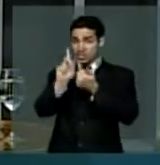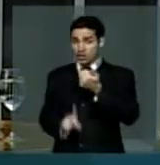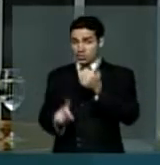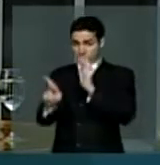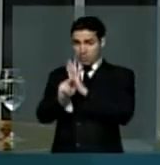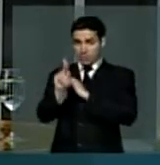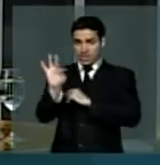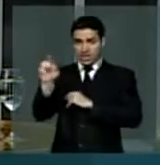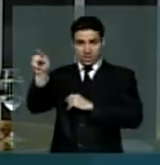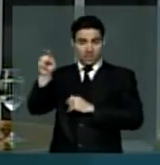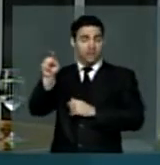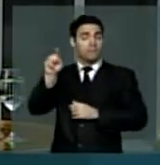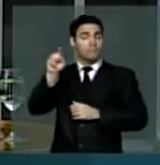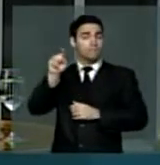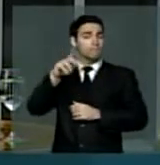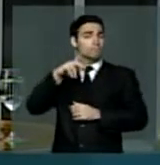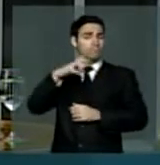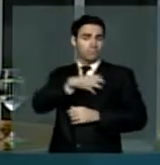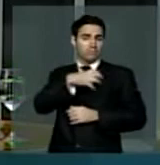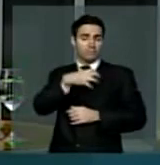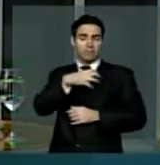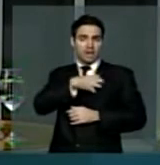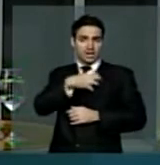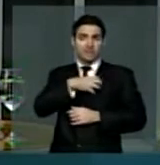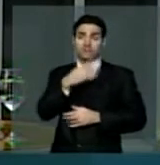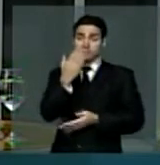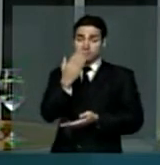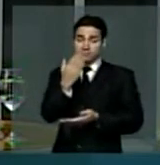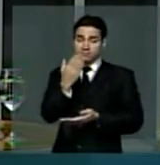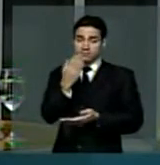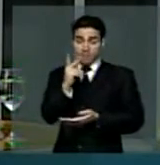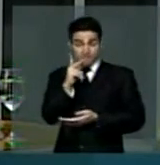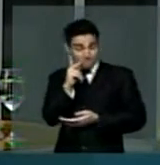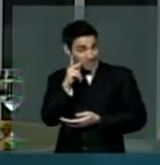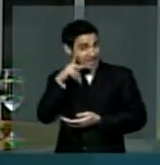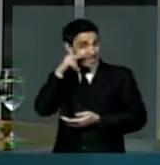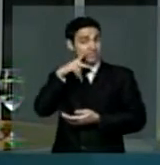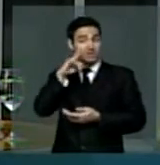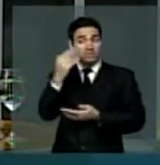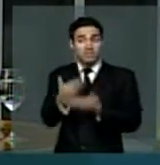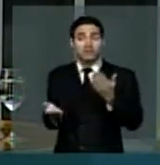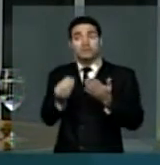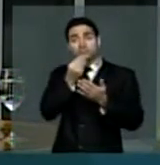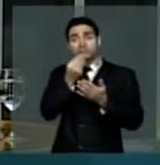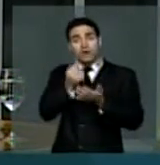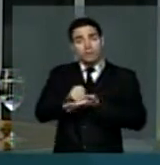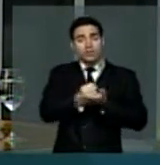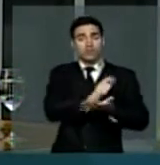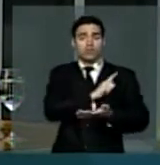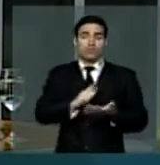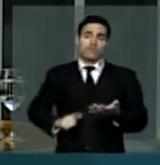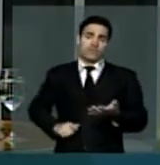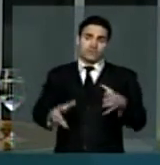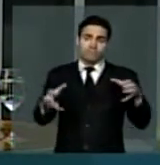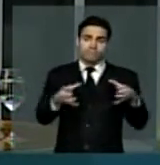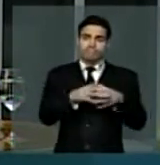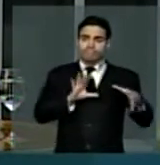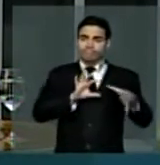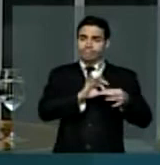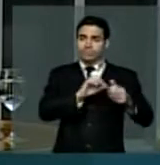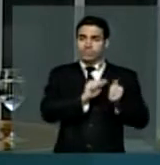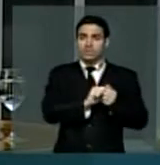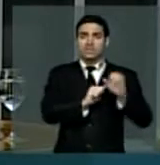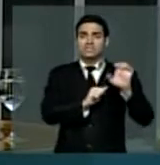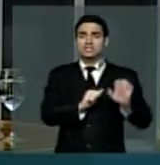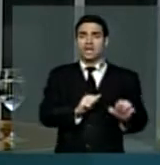a oportunidade histórica de apoiar um governo hegemonizado, pelas forças da esquerda e da mais